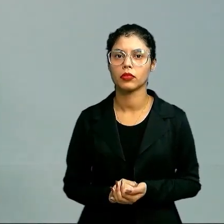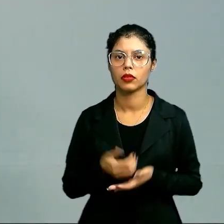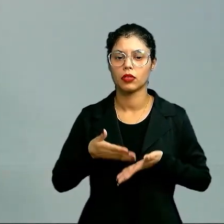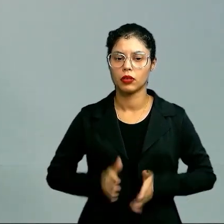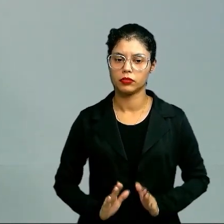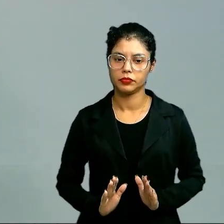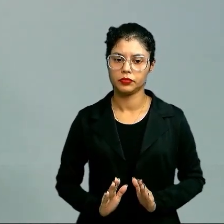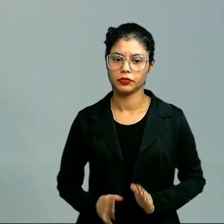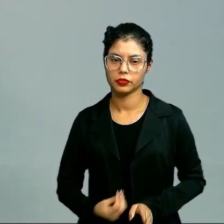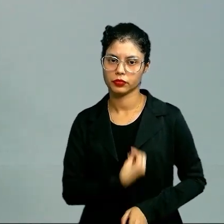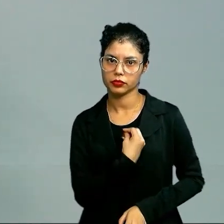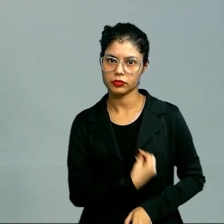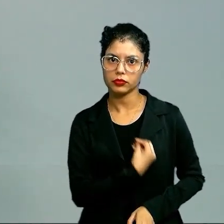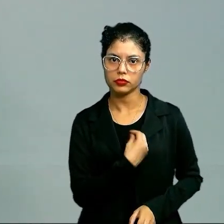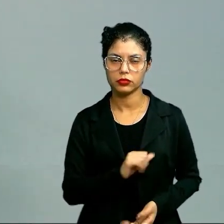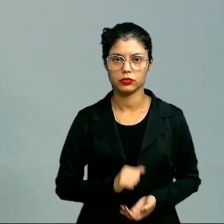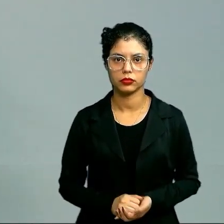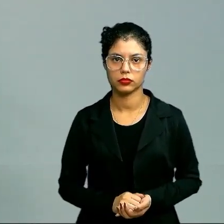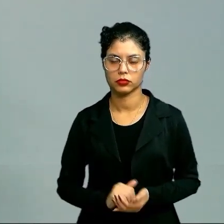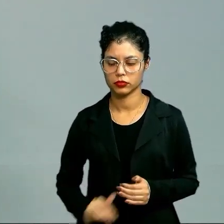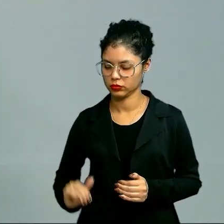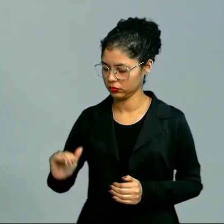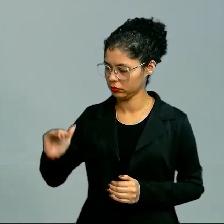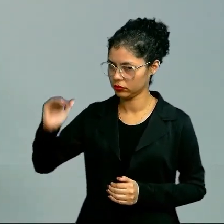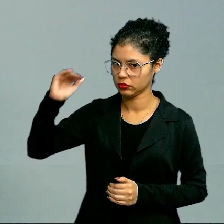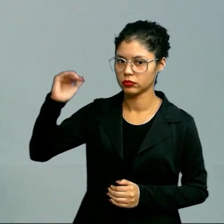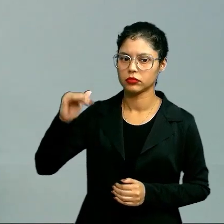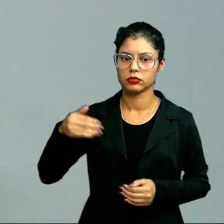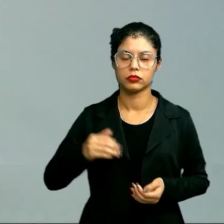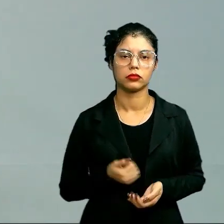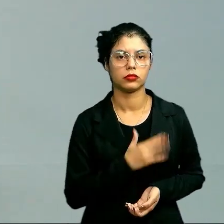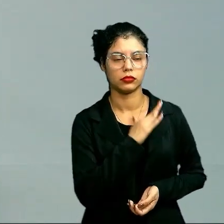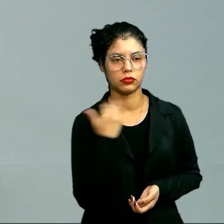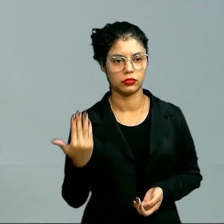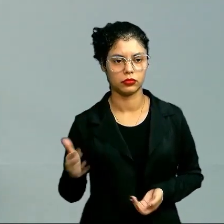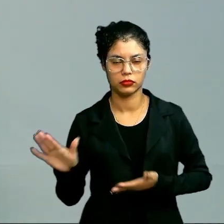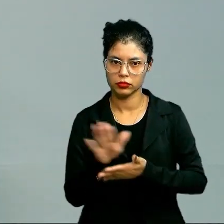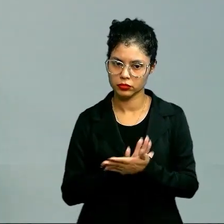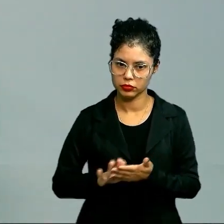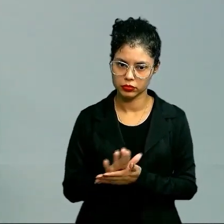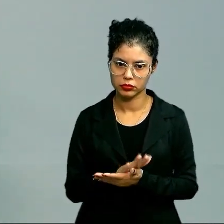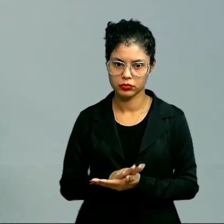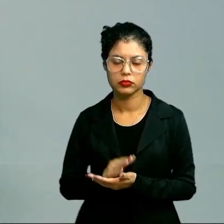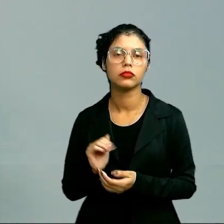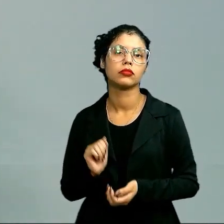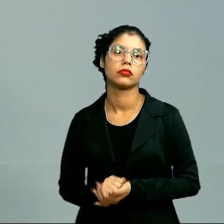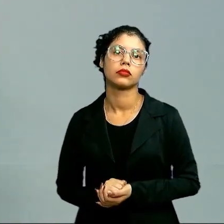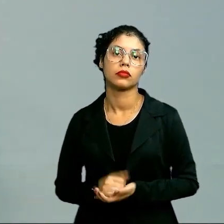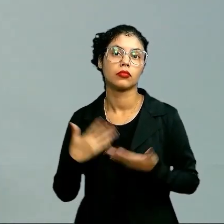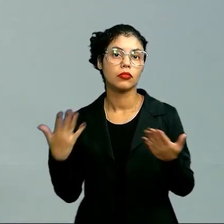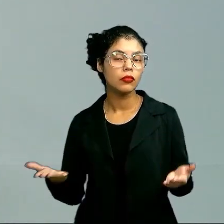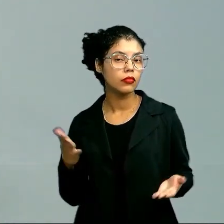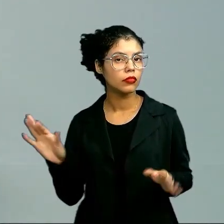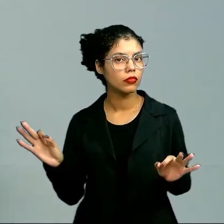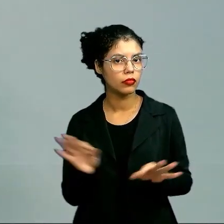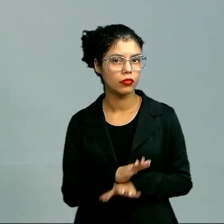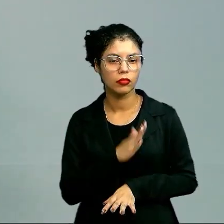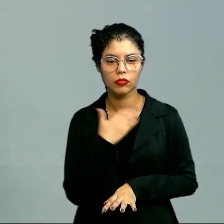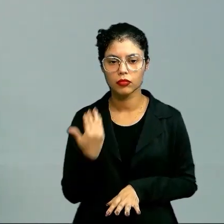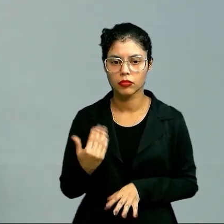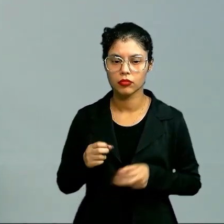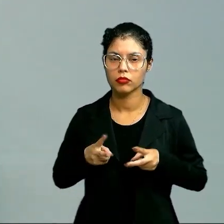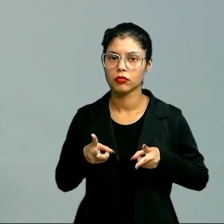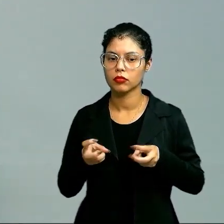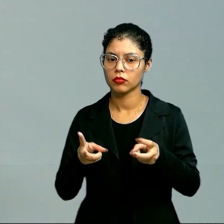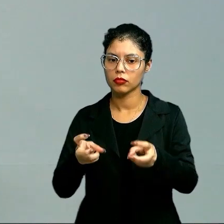nasce, vive, cresce, pode se reproduzir e morre. Ninguém escapa disso. Então, de repente, alguém morreu de